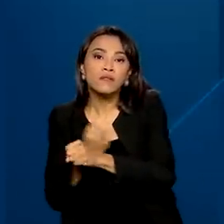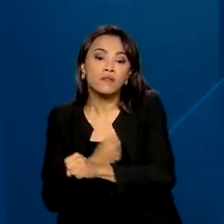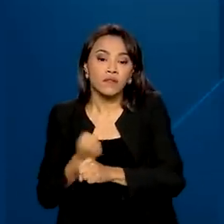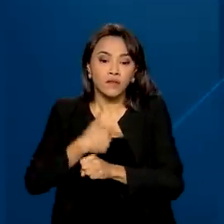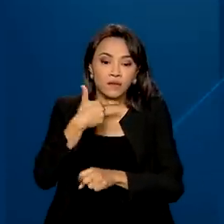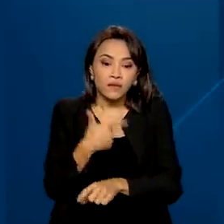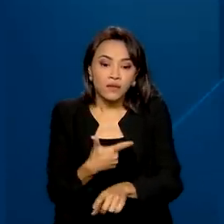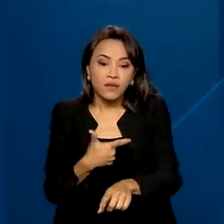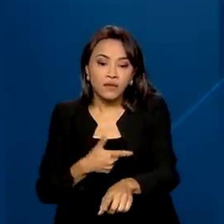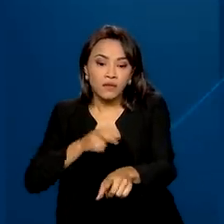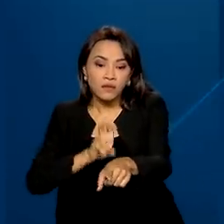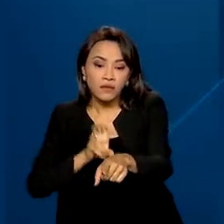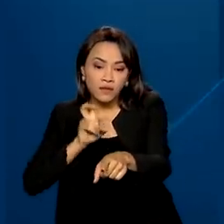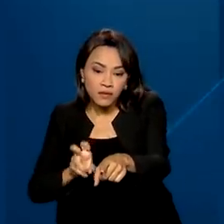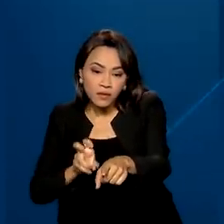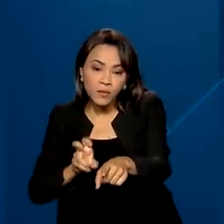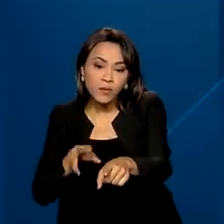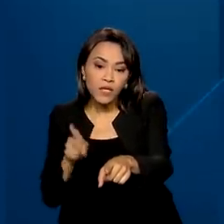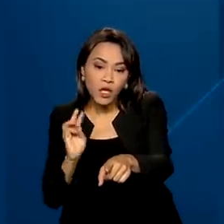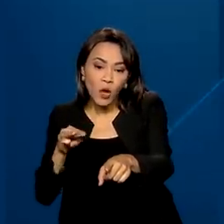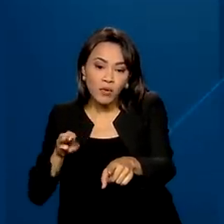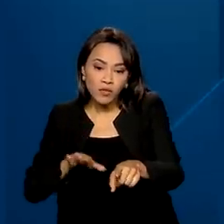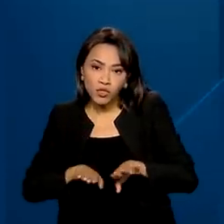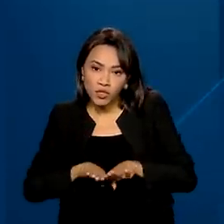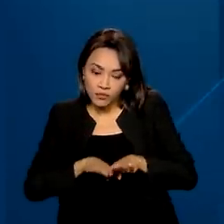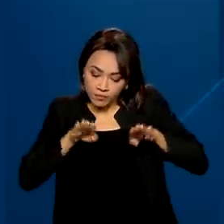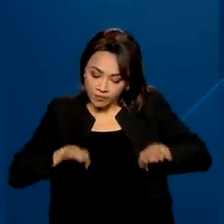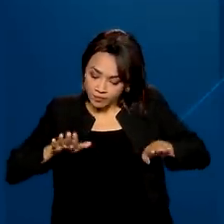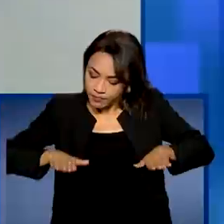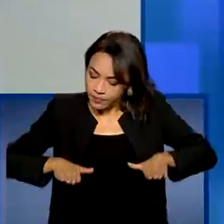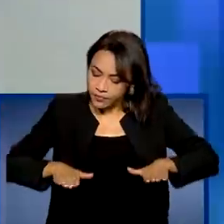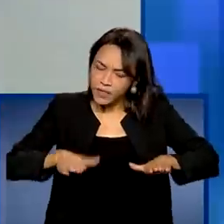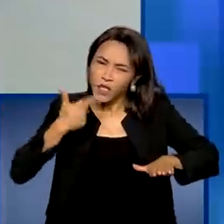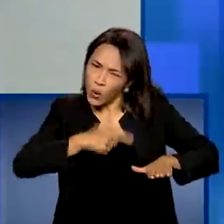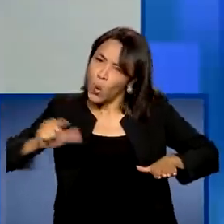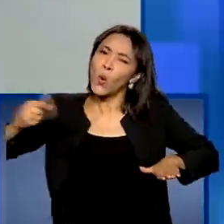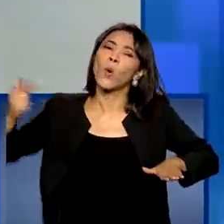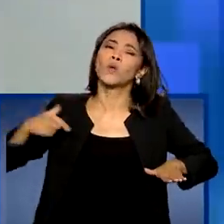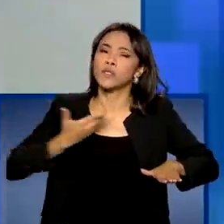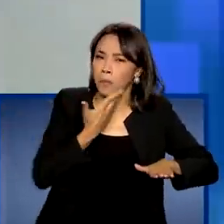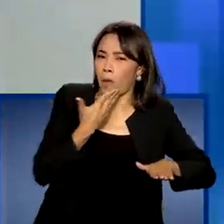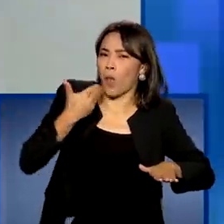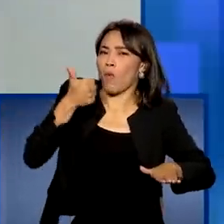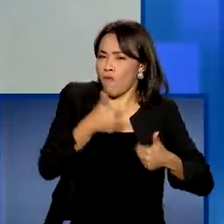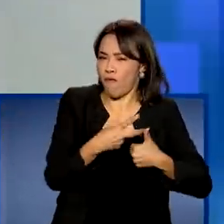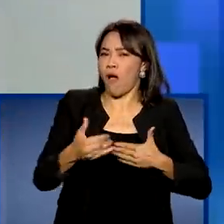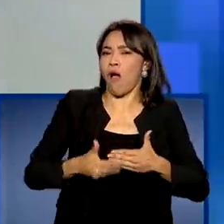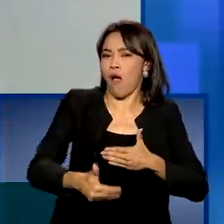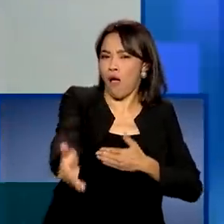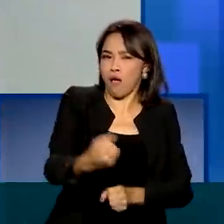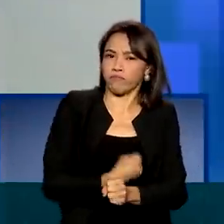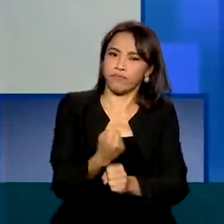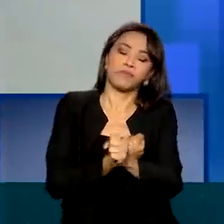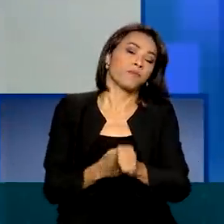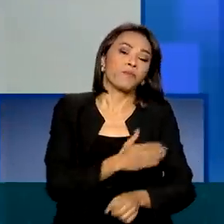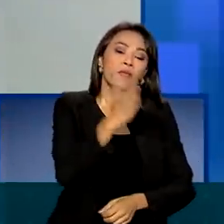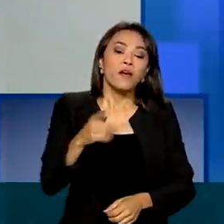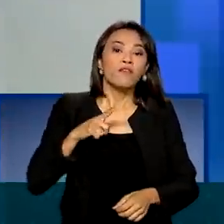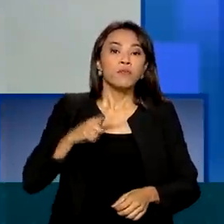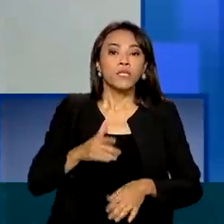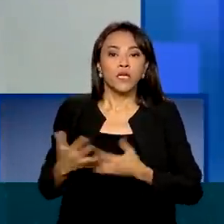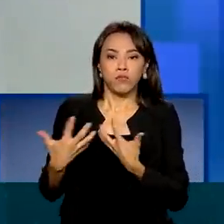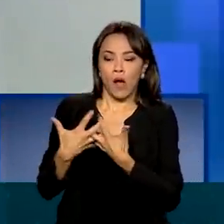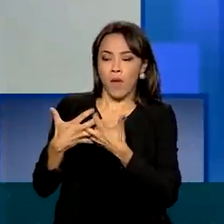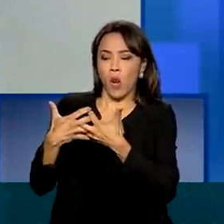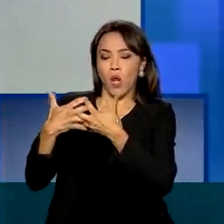quilômetros de faixas adicionais, além de outras melhorias. Nós vamos ter pontos de parada de descanso para os nossos caminhoneiros, nós vamos ter